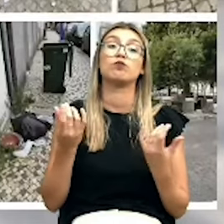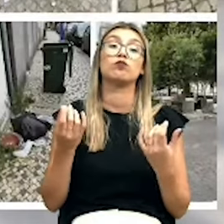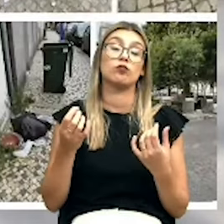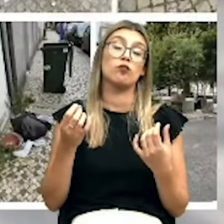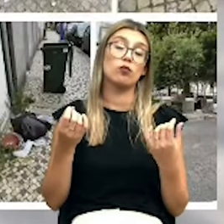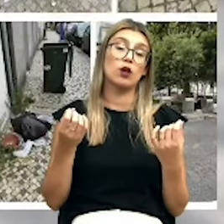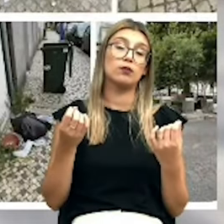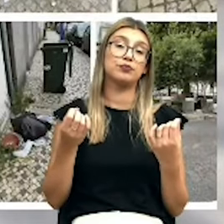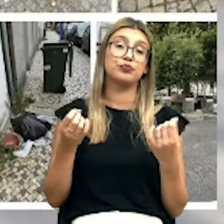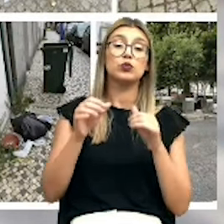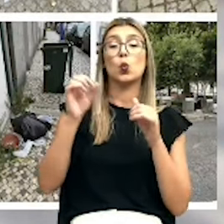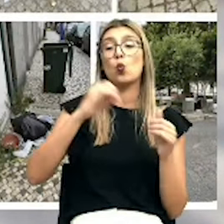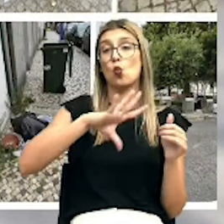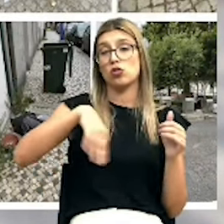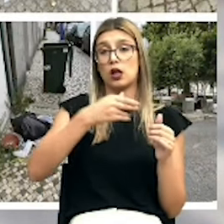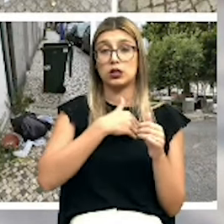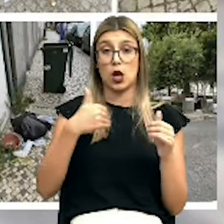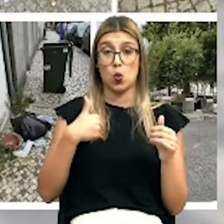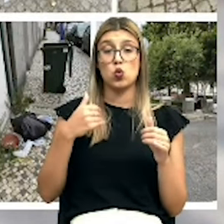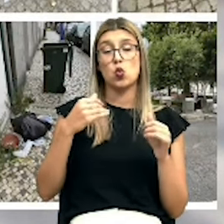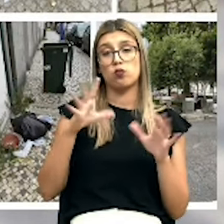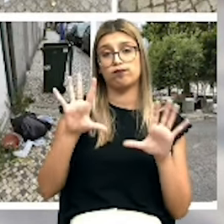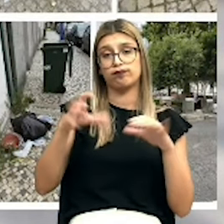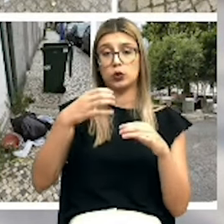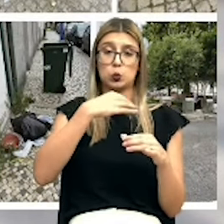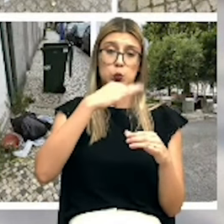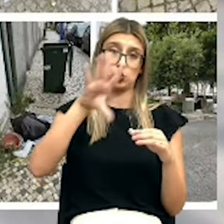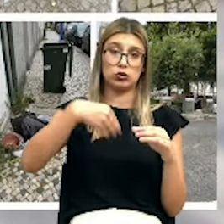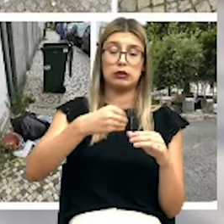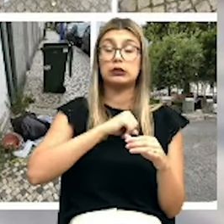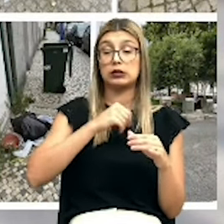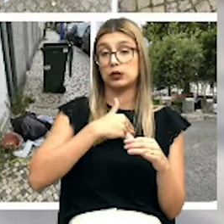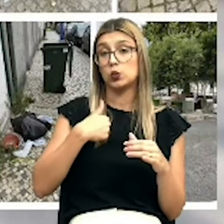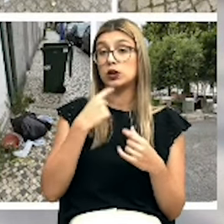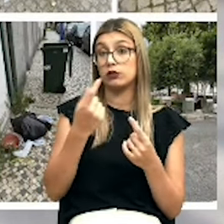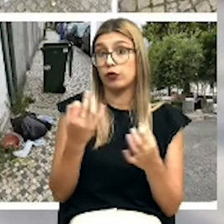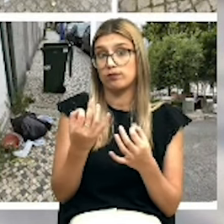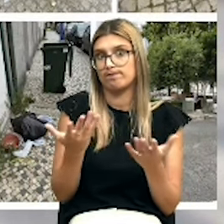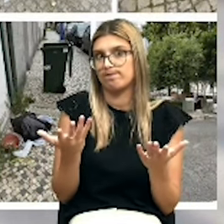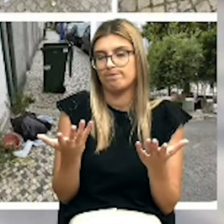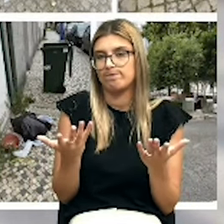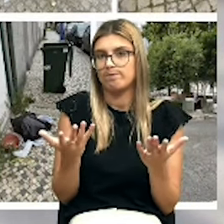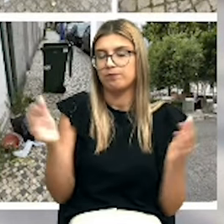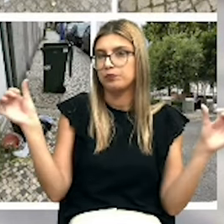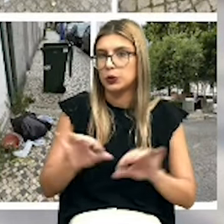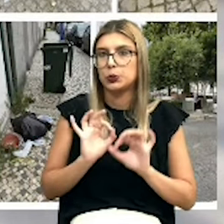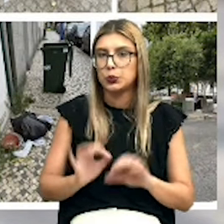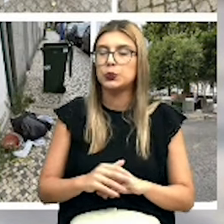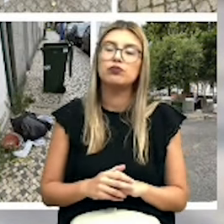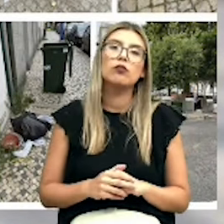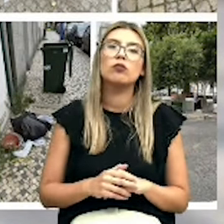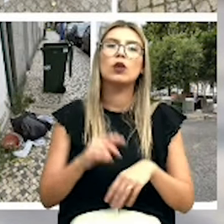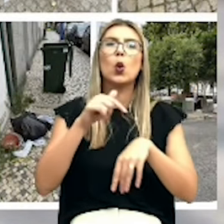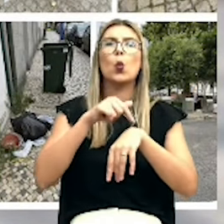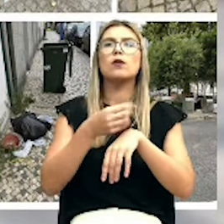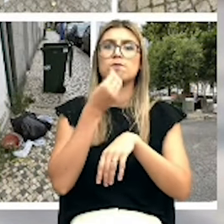Depois, como tem vindo a hora de